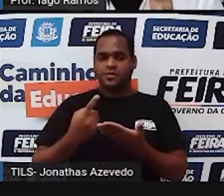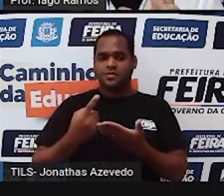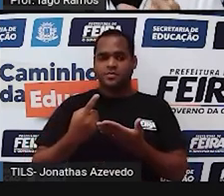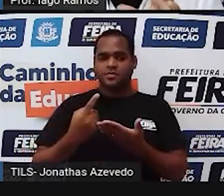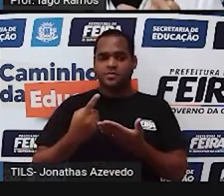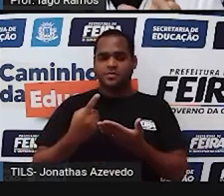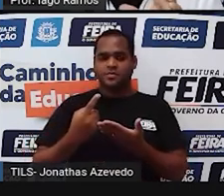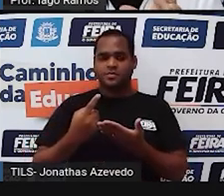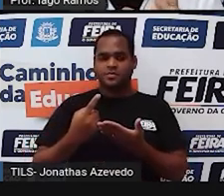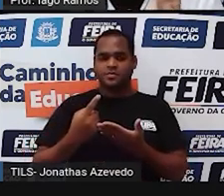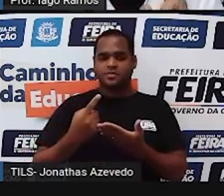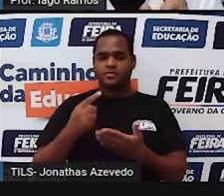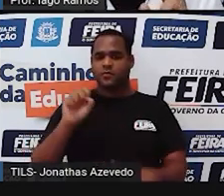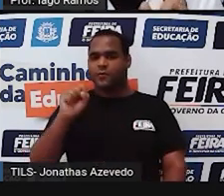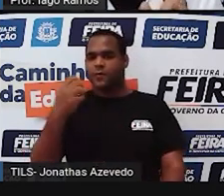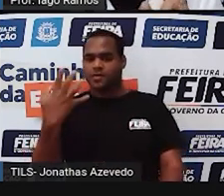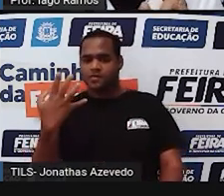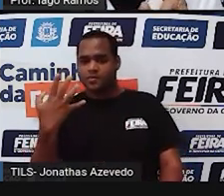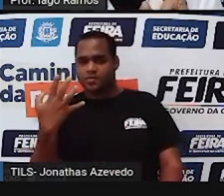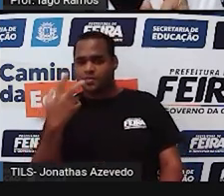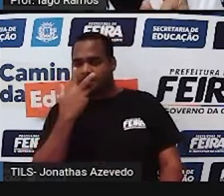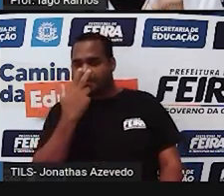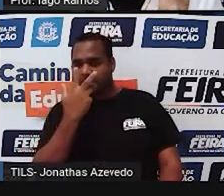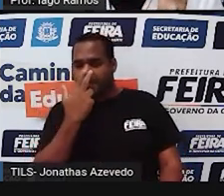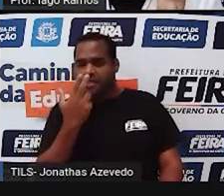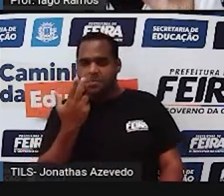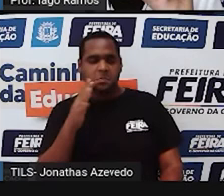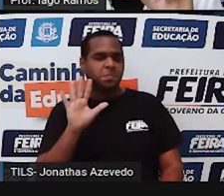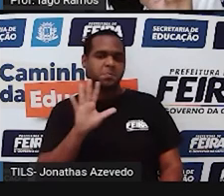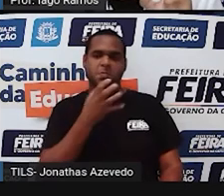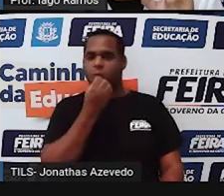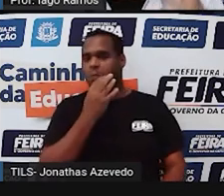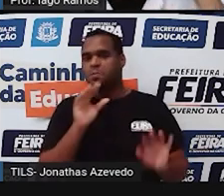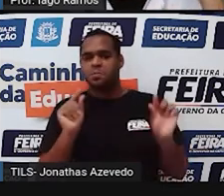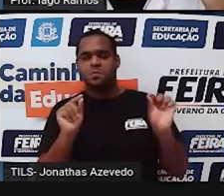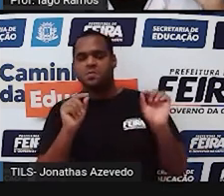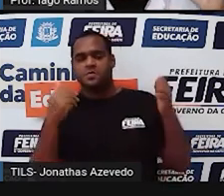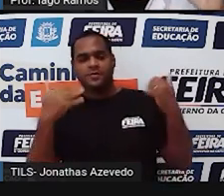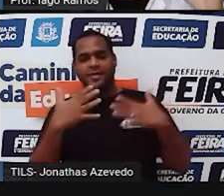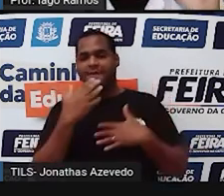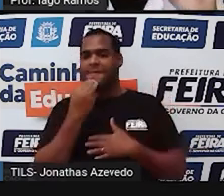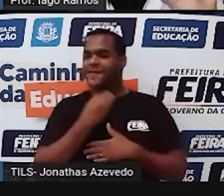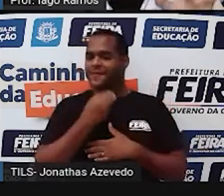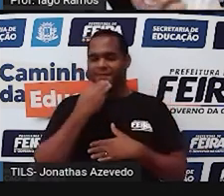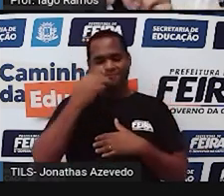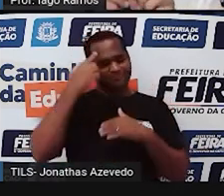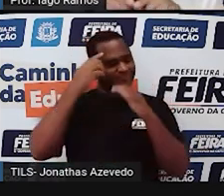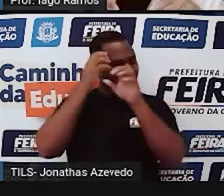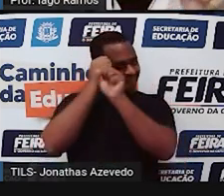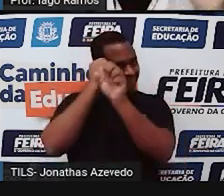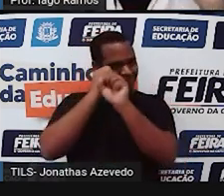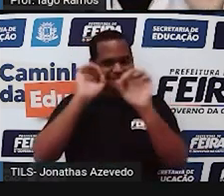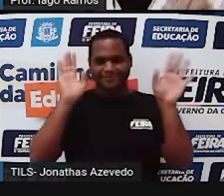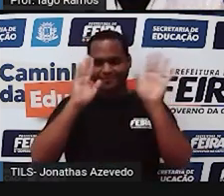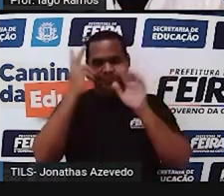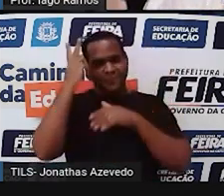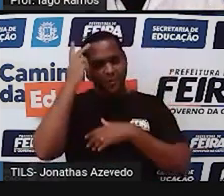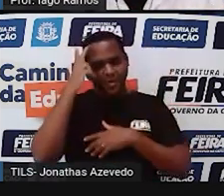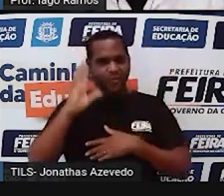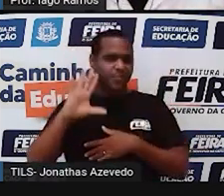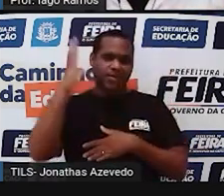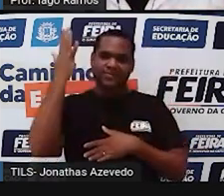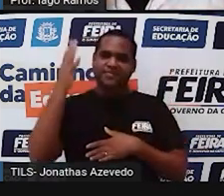73,84 parece bom falhou o cálculo mental mas o ângulo tinha uma medida